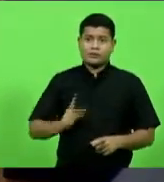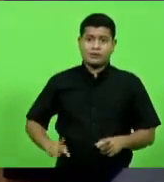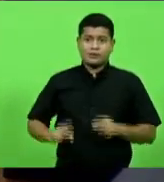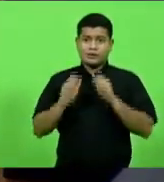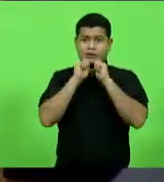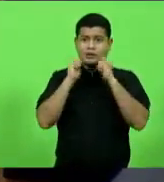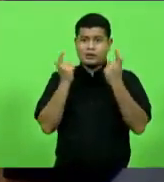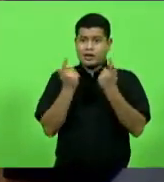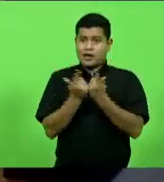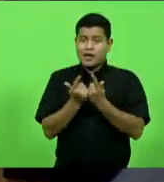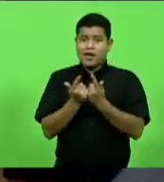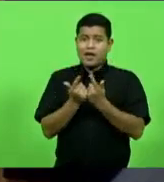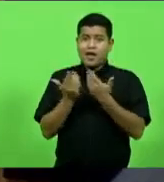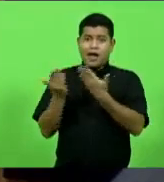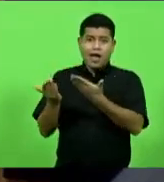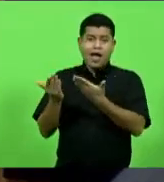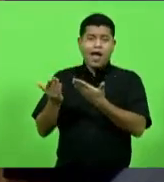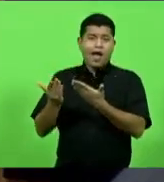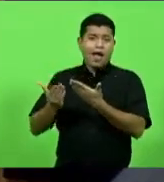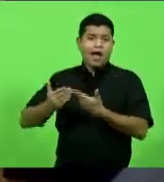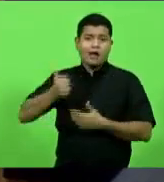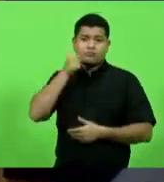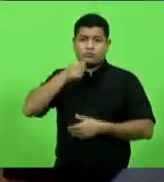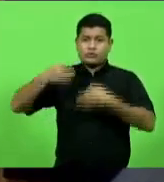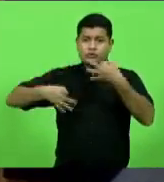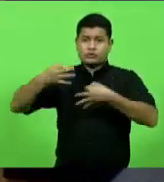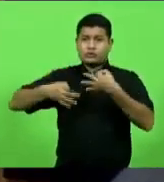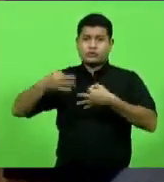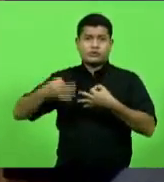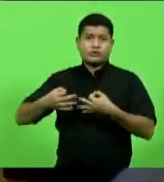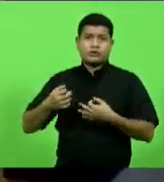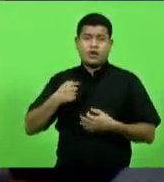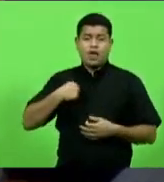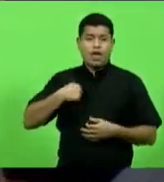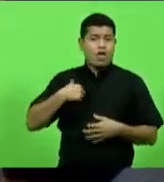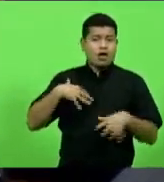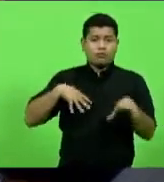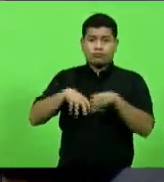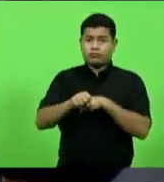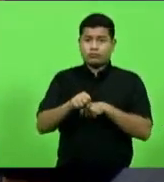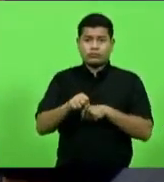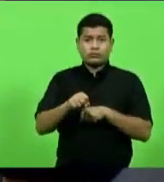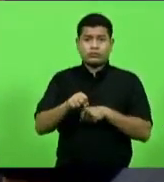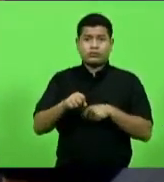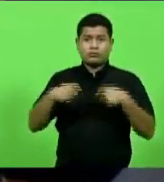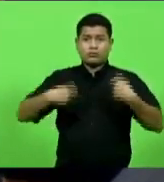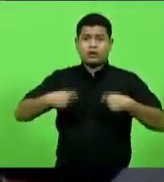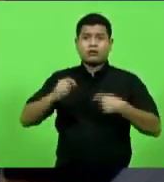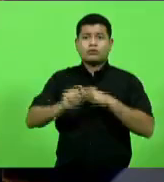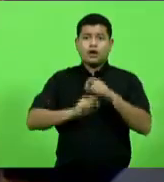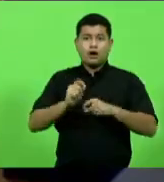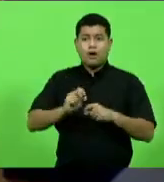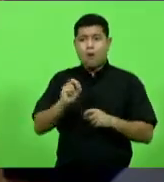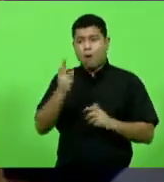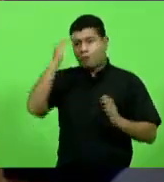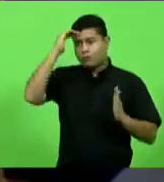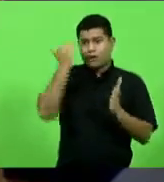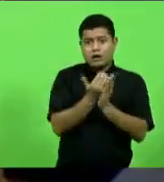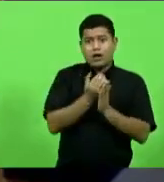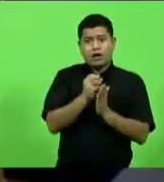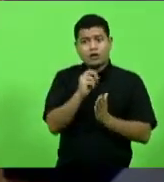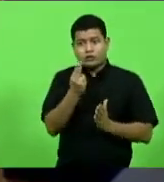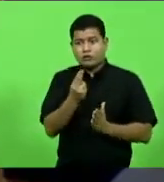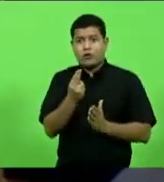juíza nos proibiu, a decisão judicial não sou formada em direito ou se cumpre ou se recorre, não pode se